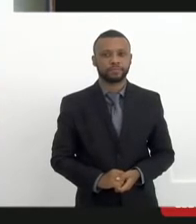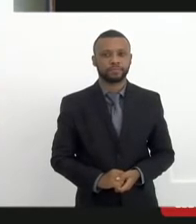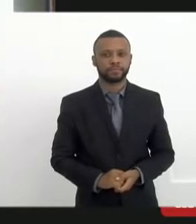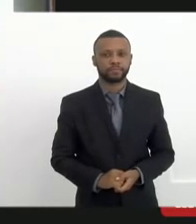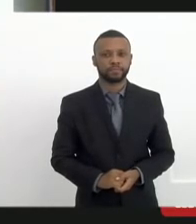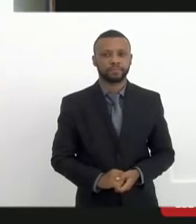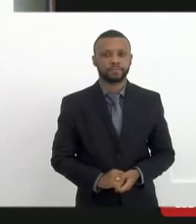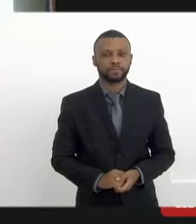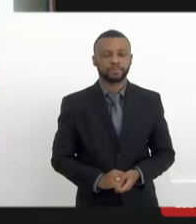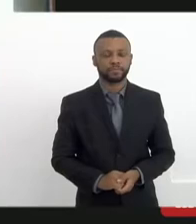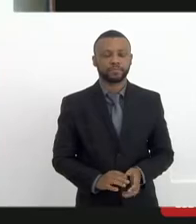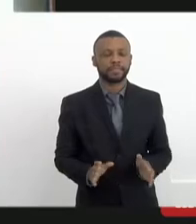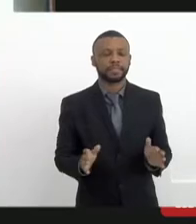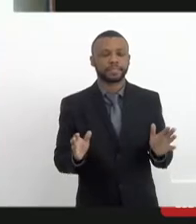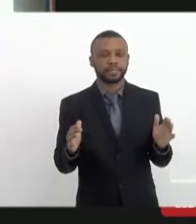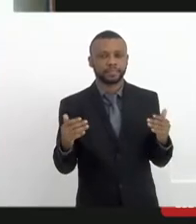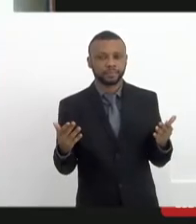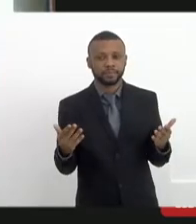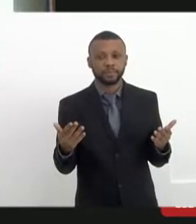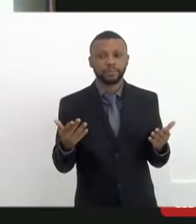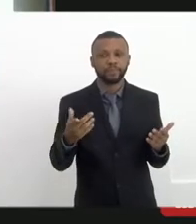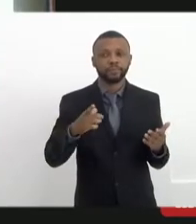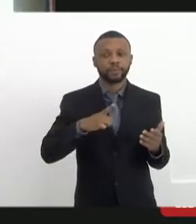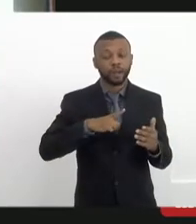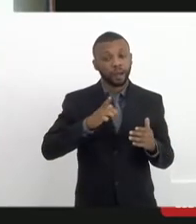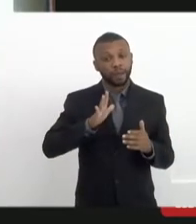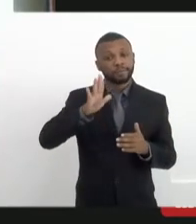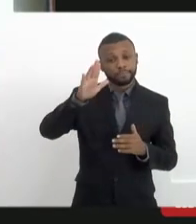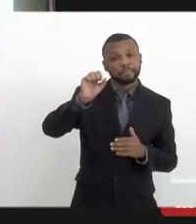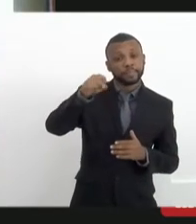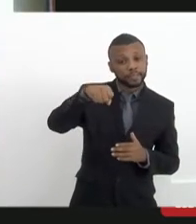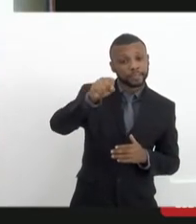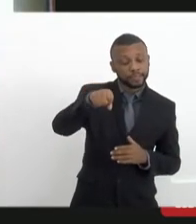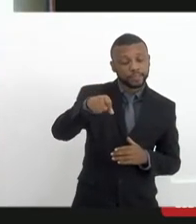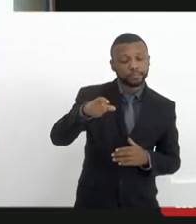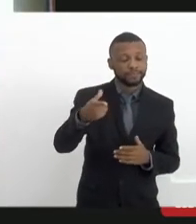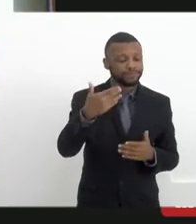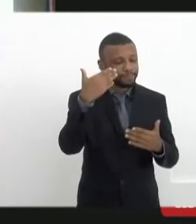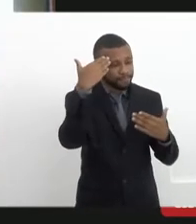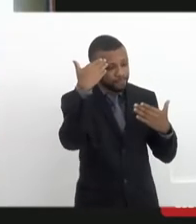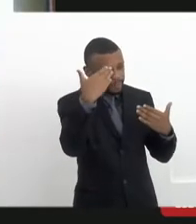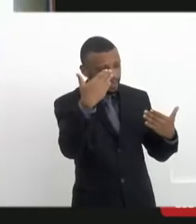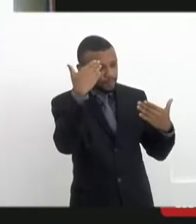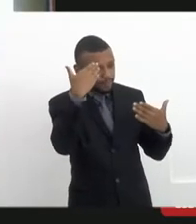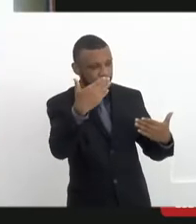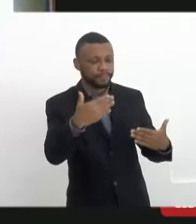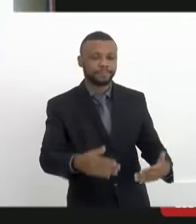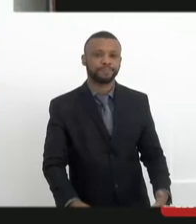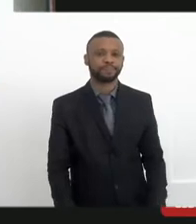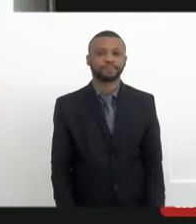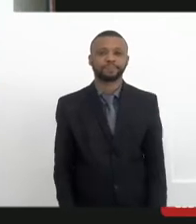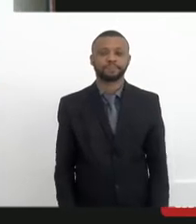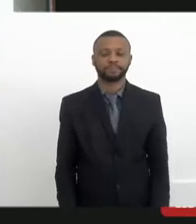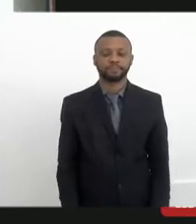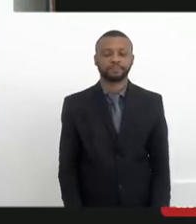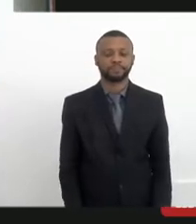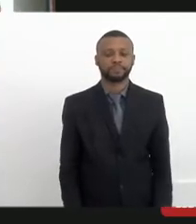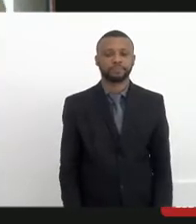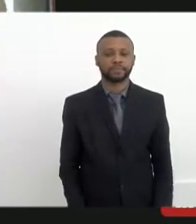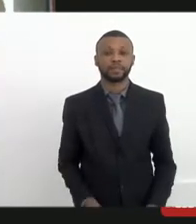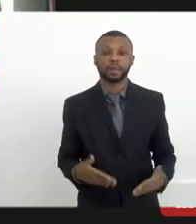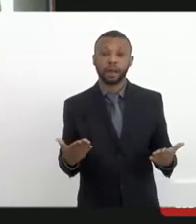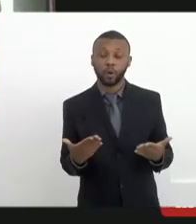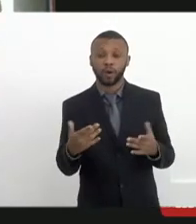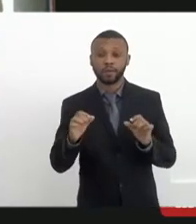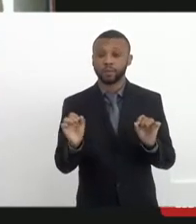enquanto isso... Ô, Mônica. Eu sinalizei que sim. Eu acho que você ouviu. Obrigado, querida. Obrigado. Então, a palavra agora